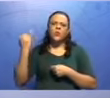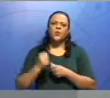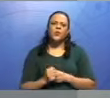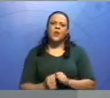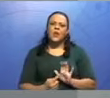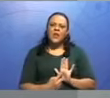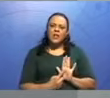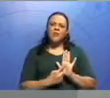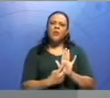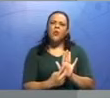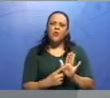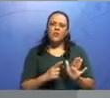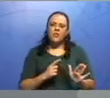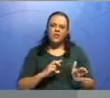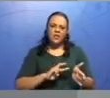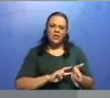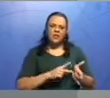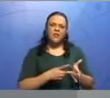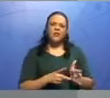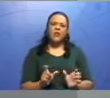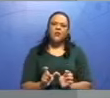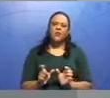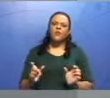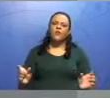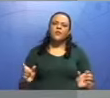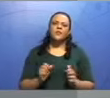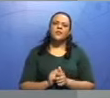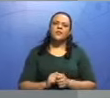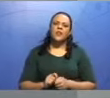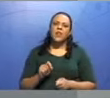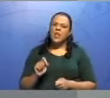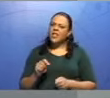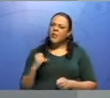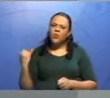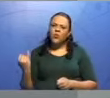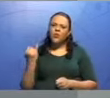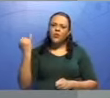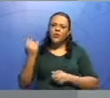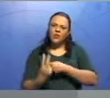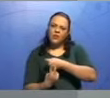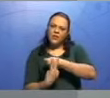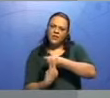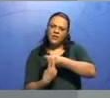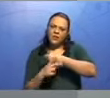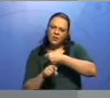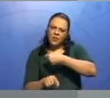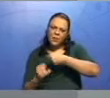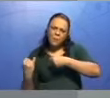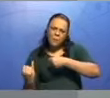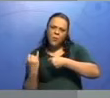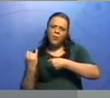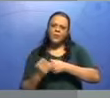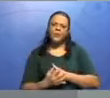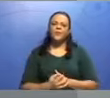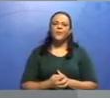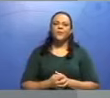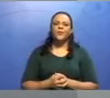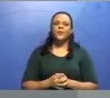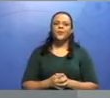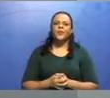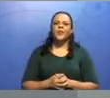um significado pra frase, ele é muito importante, ele vai ser o núcleo do predicado. Então, entenderam? Vamos lá.